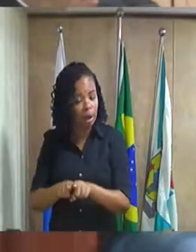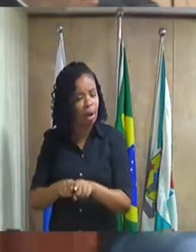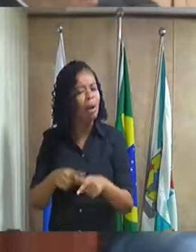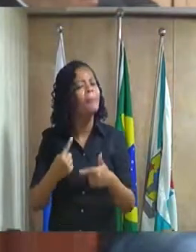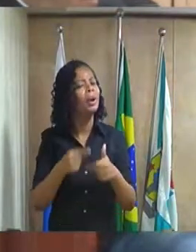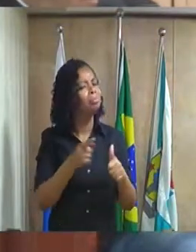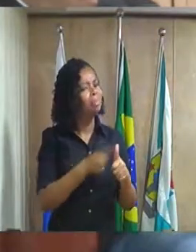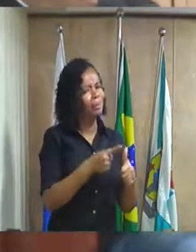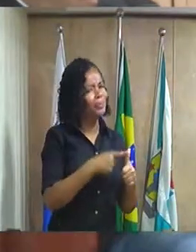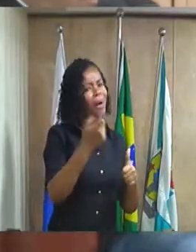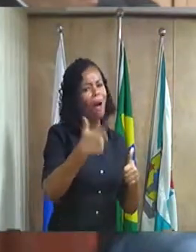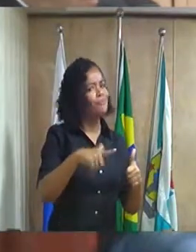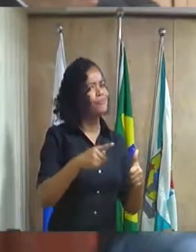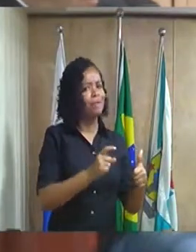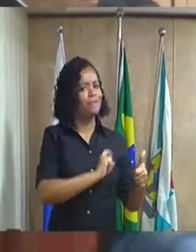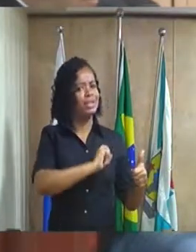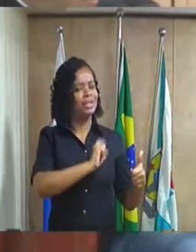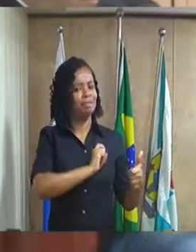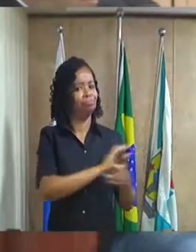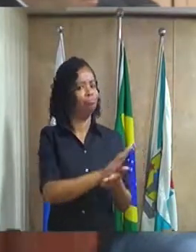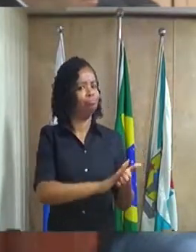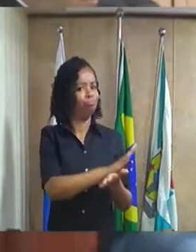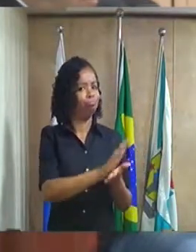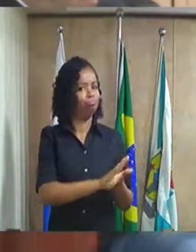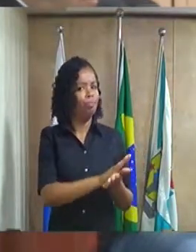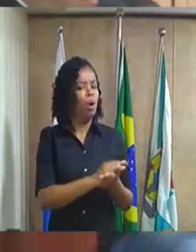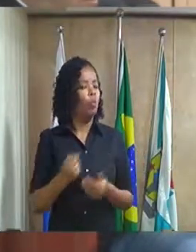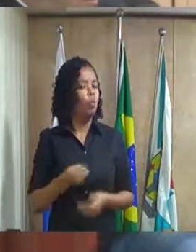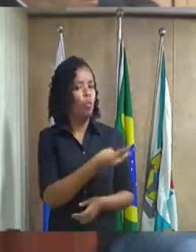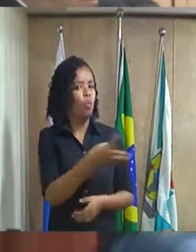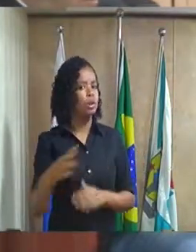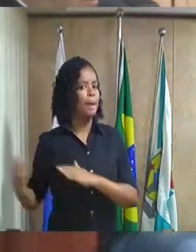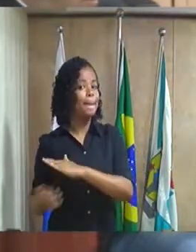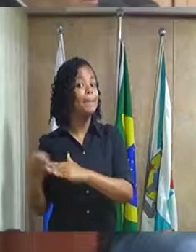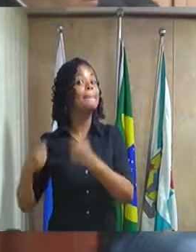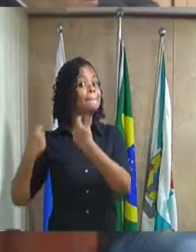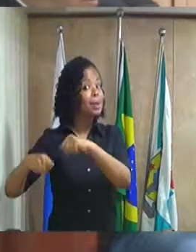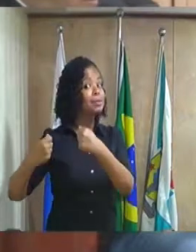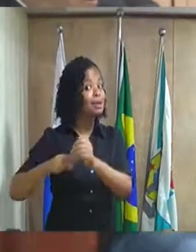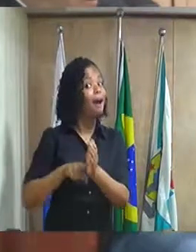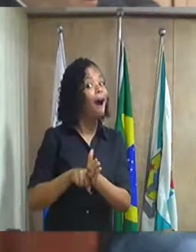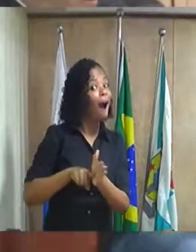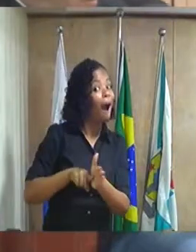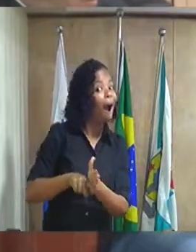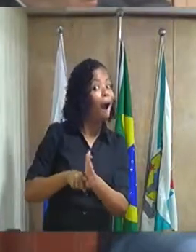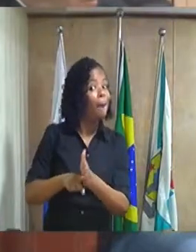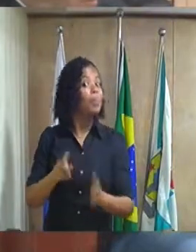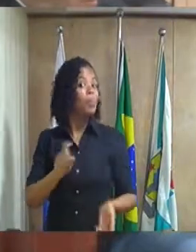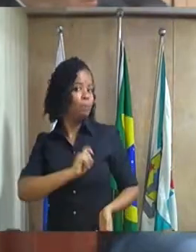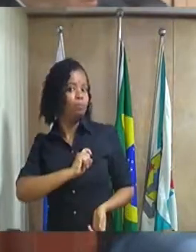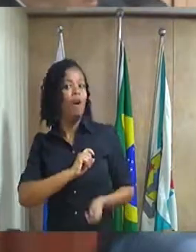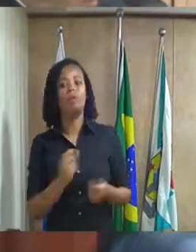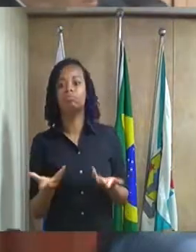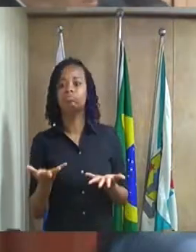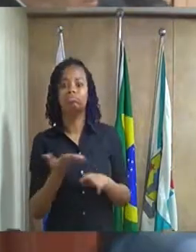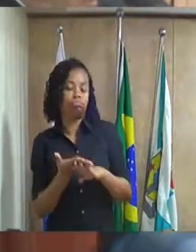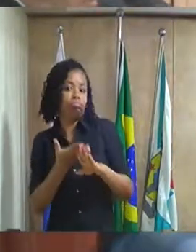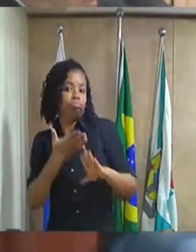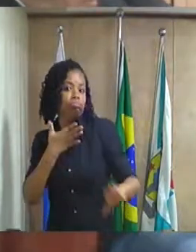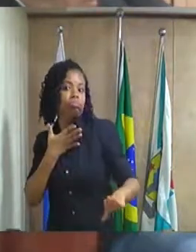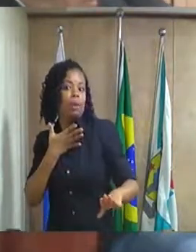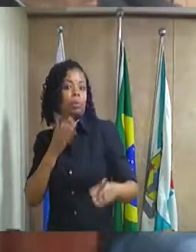nós não temos fiscais para fiscalizar o número de empresas que tem que ser fiscalizadas então foge o alcance